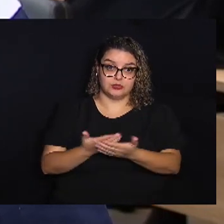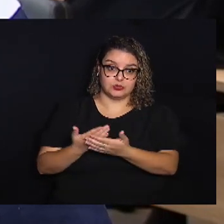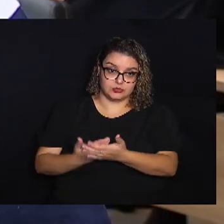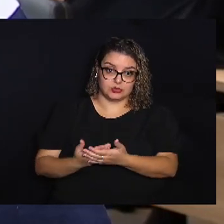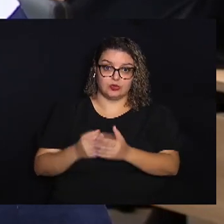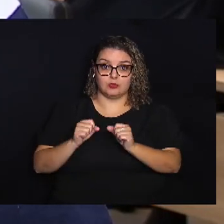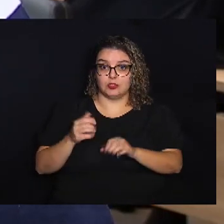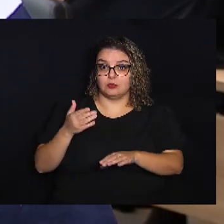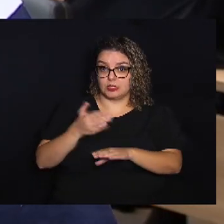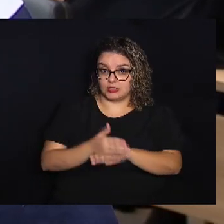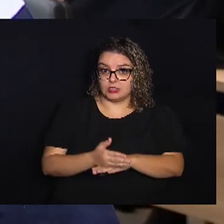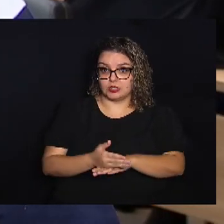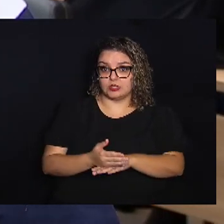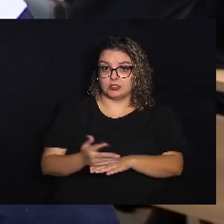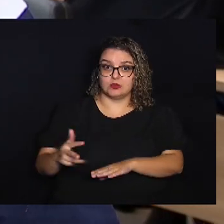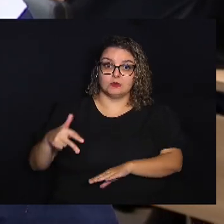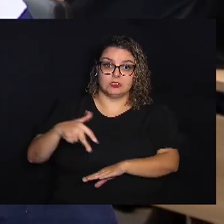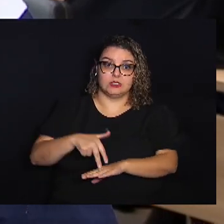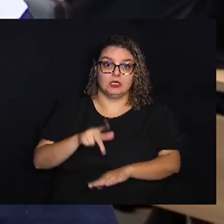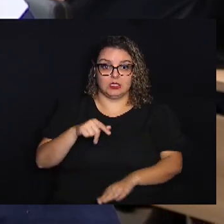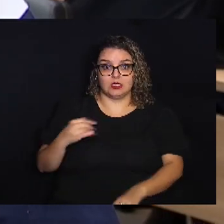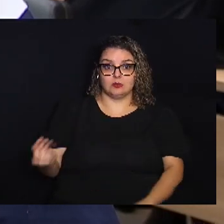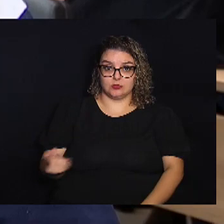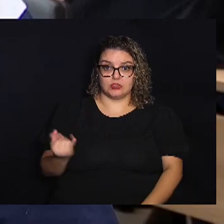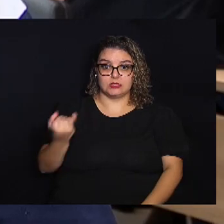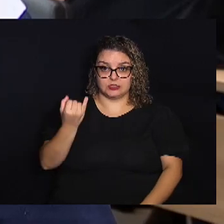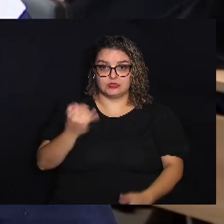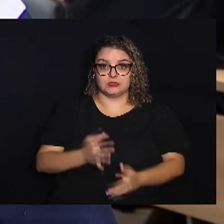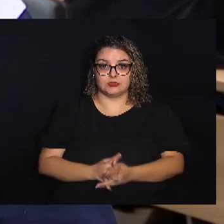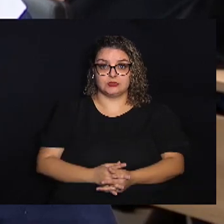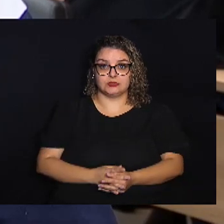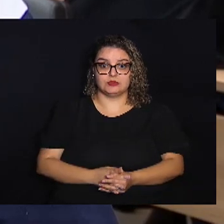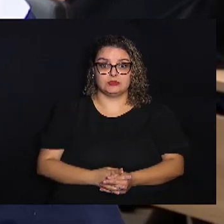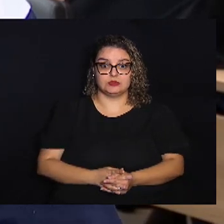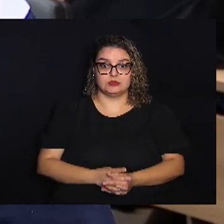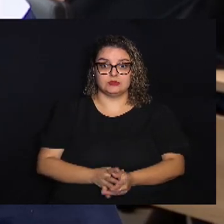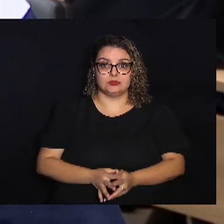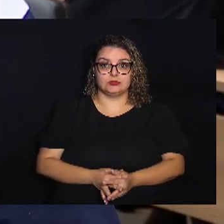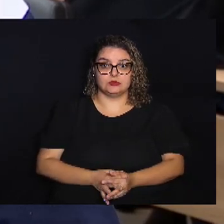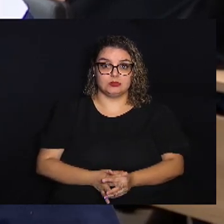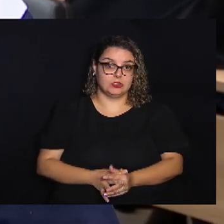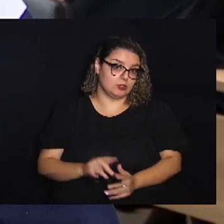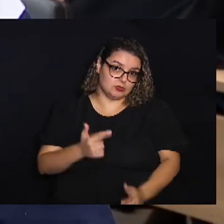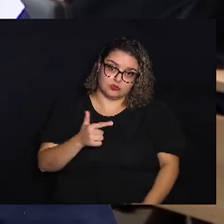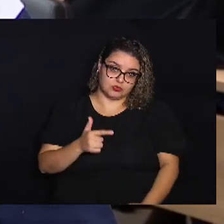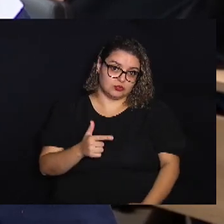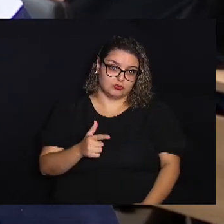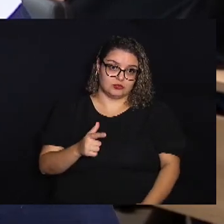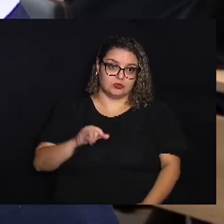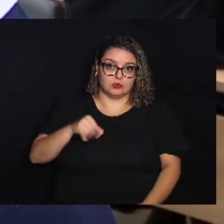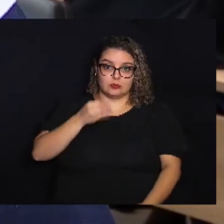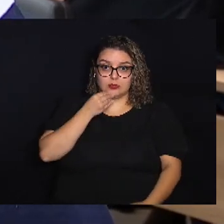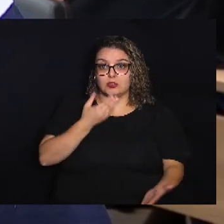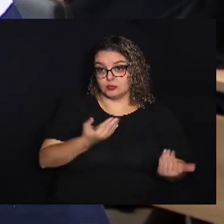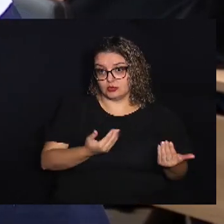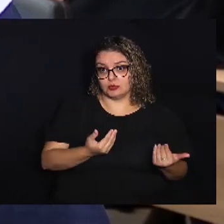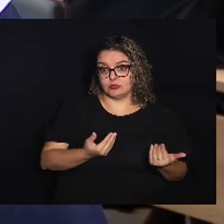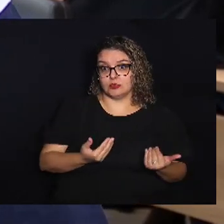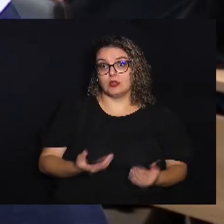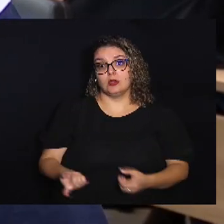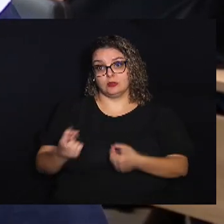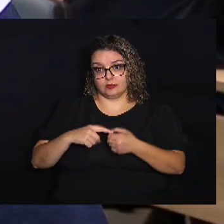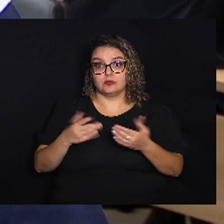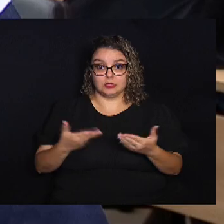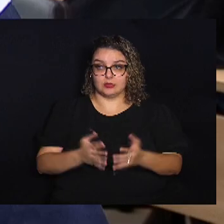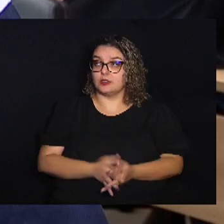participar A gente vir É muito importante Apesar de eu não ter tido A oportunidade De estudar jovem Eu voltei